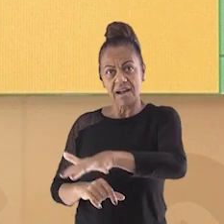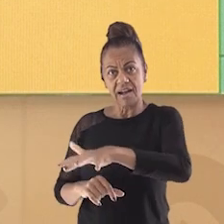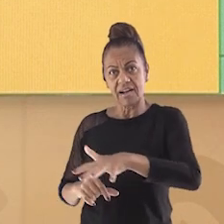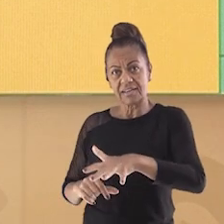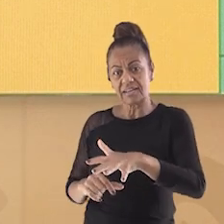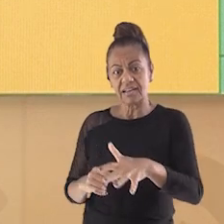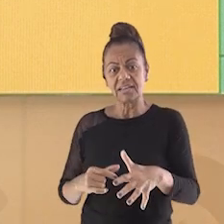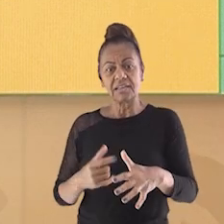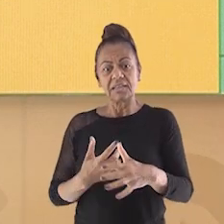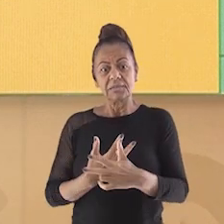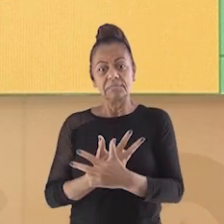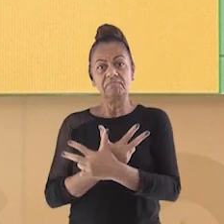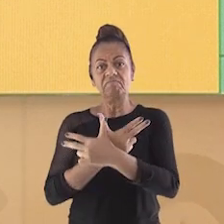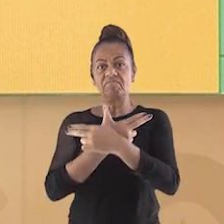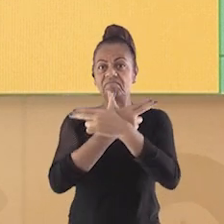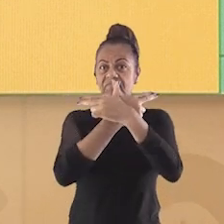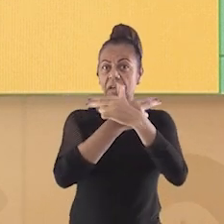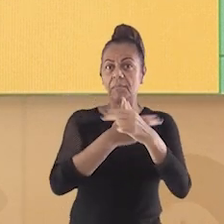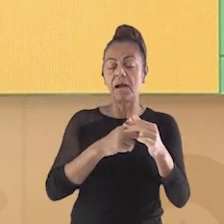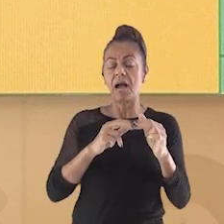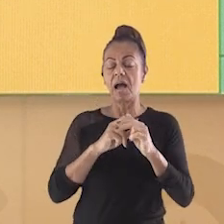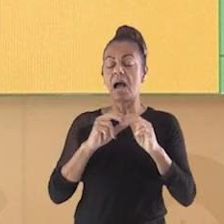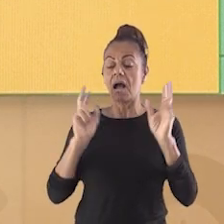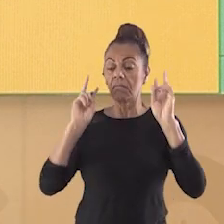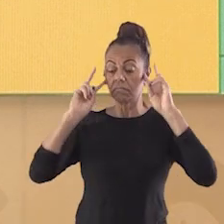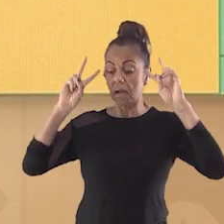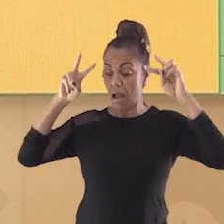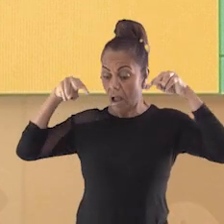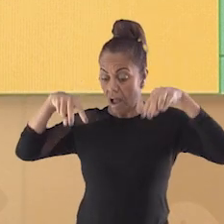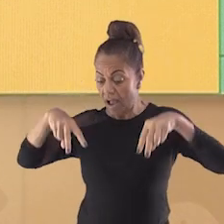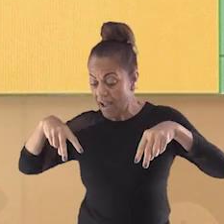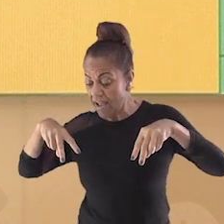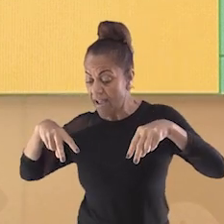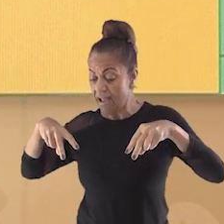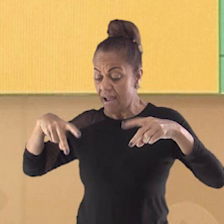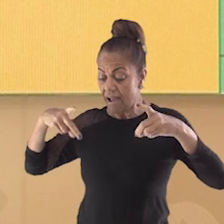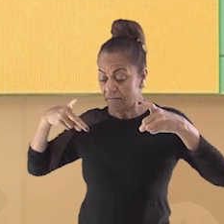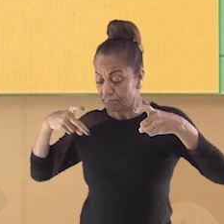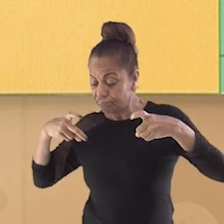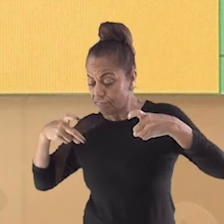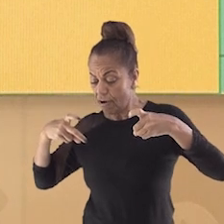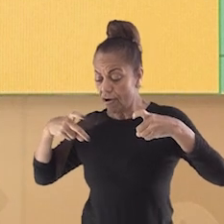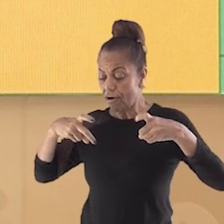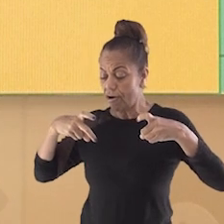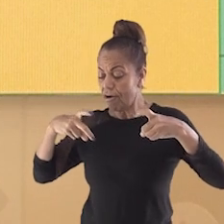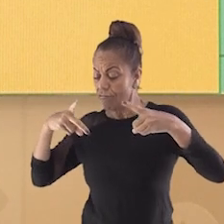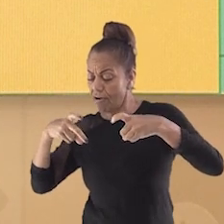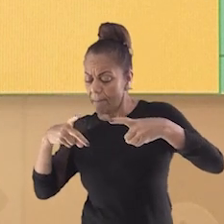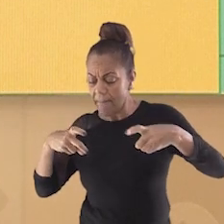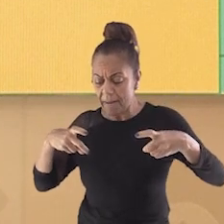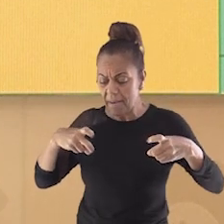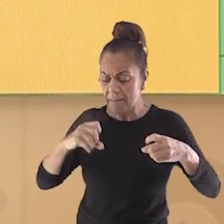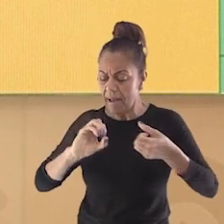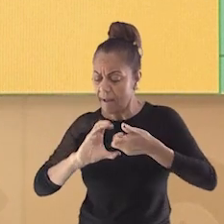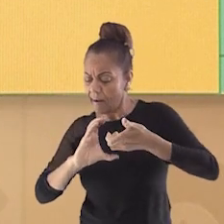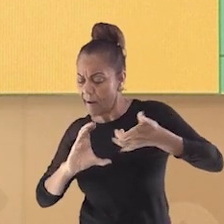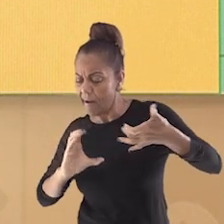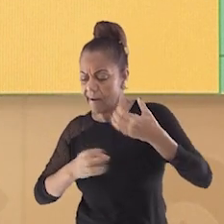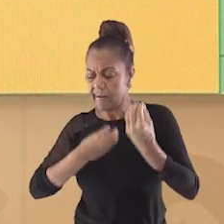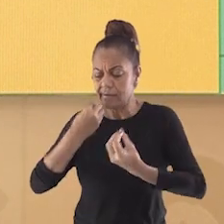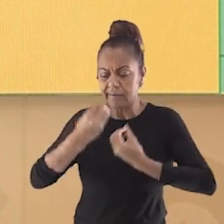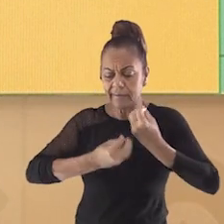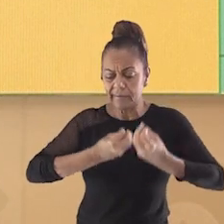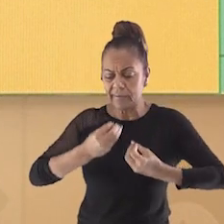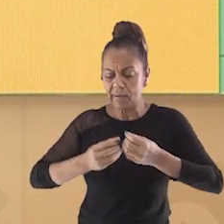Câmeras espaciais próprias para esse trabalho são instaladas em aviões e registram as características